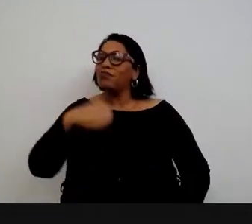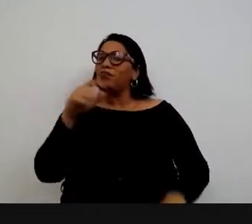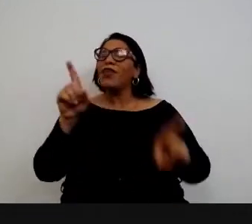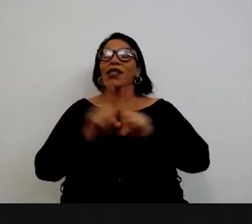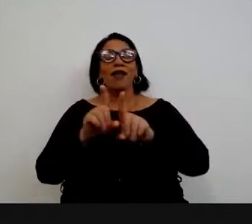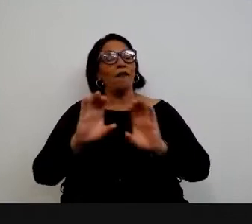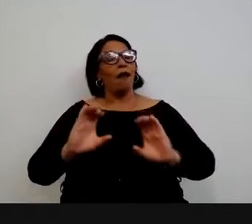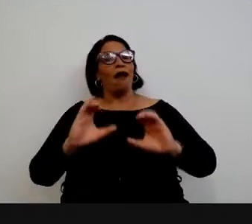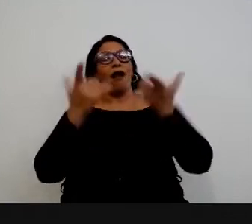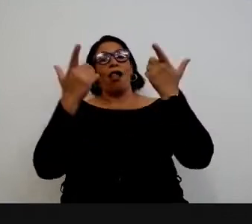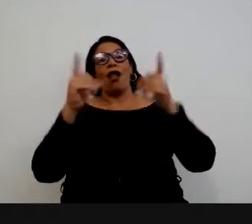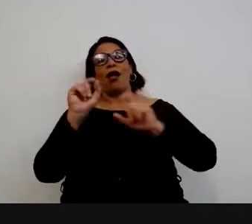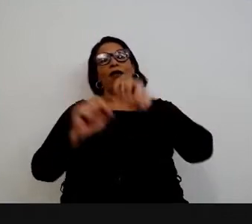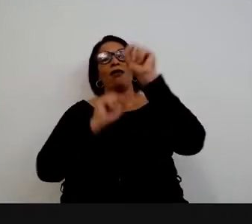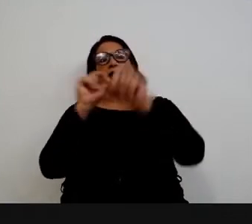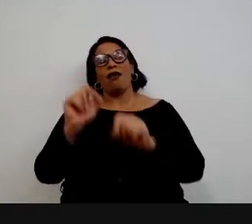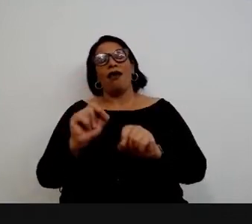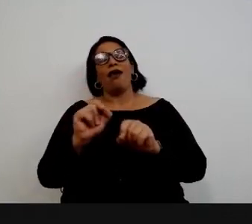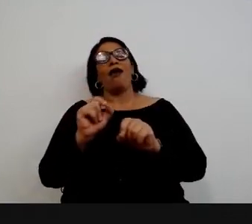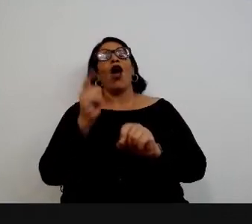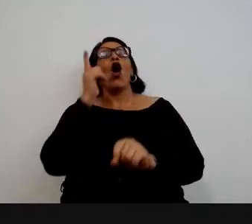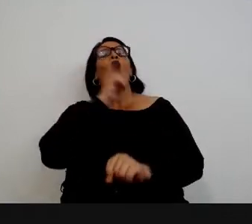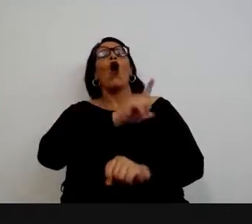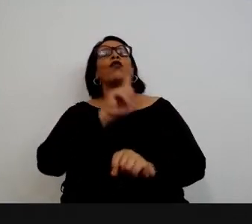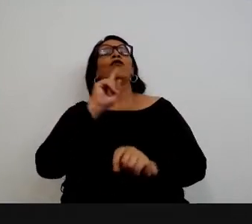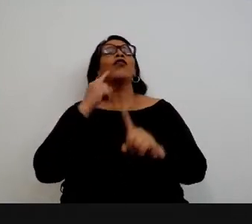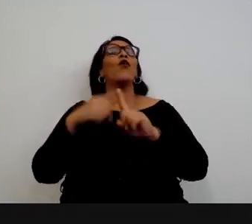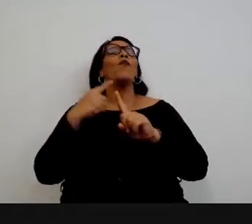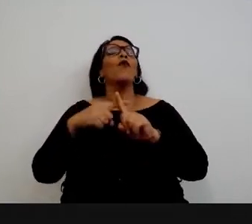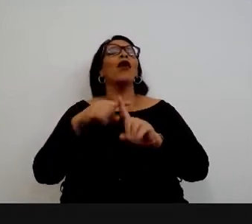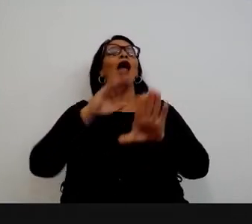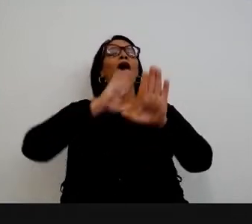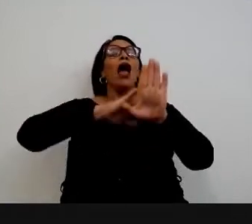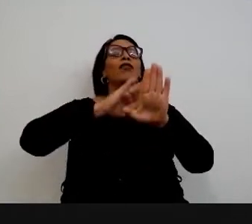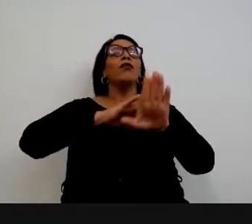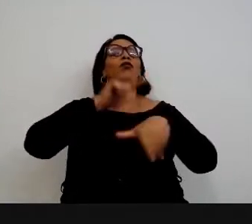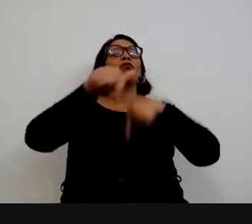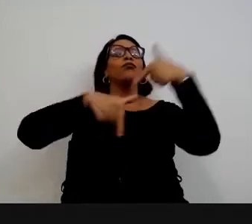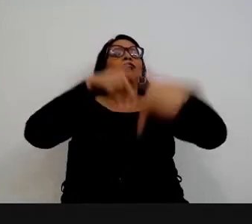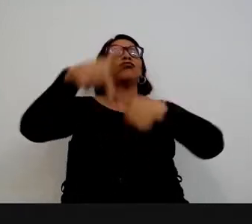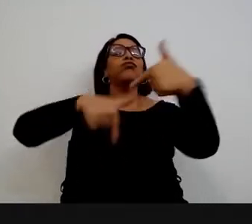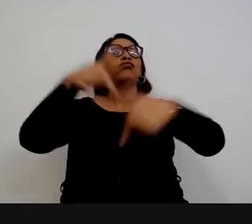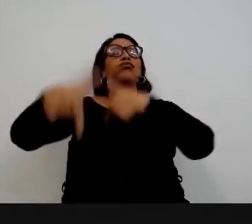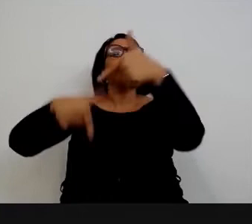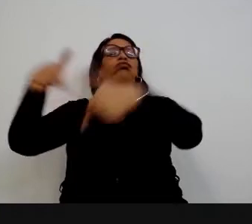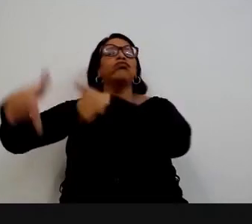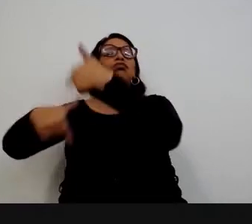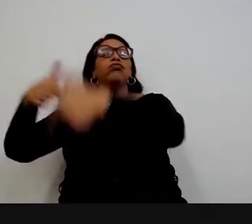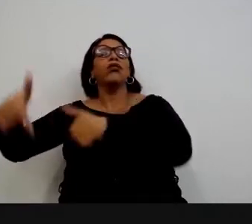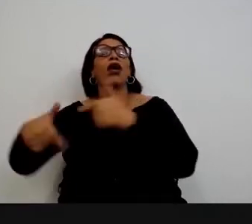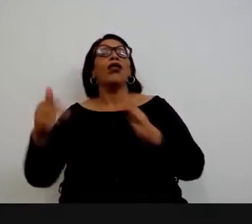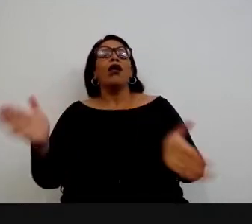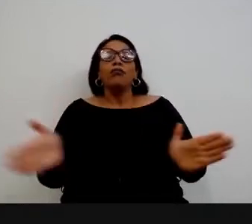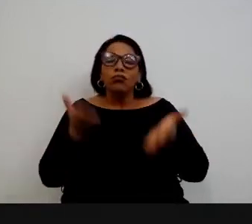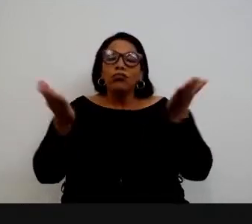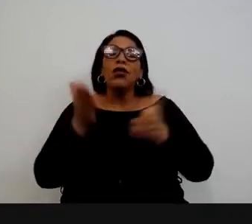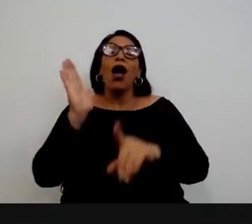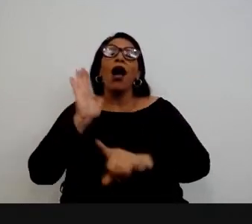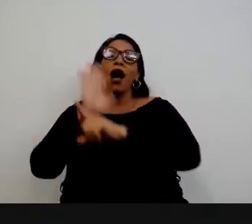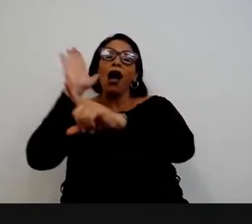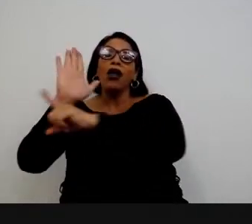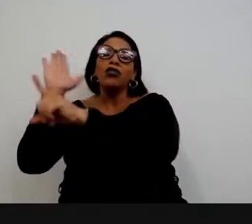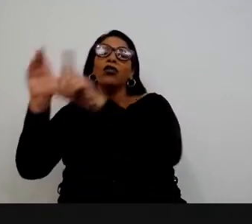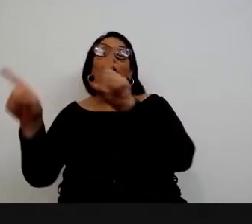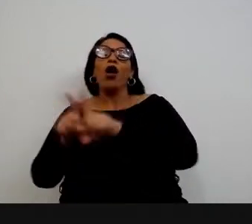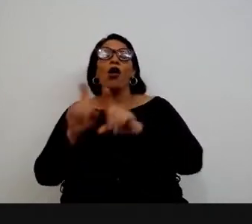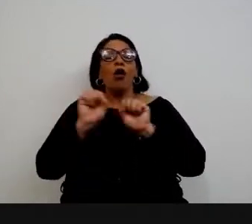E é óbvio que tudo isso só pode ser alcançado porque muitas pessoas passaram por aqui deixando as suas contribuições